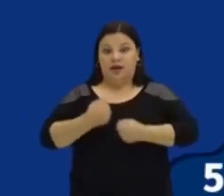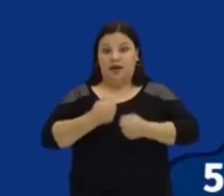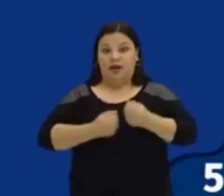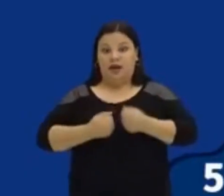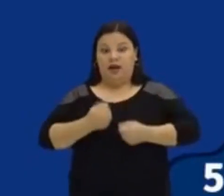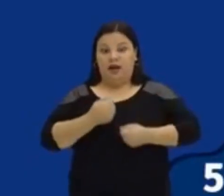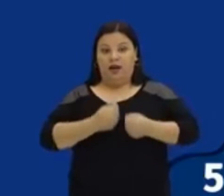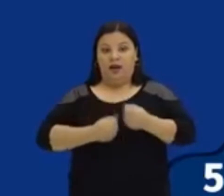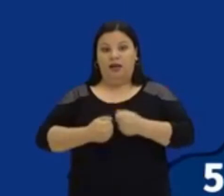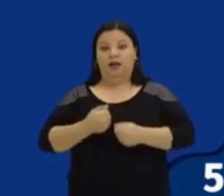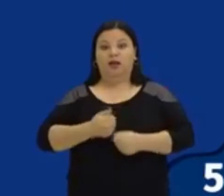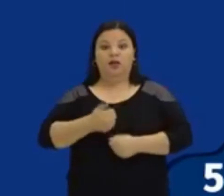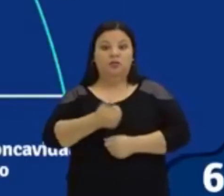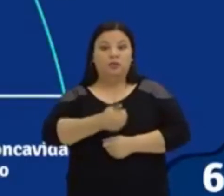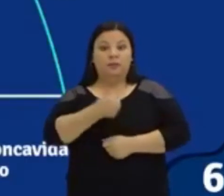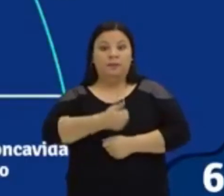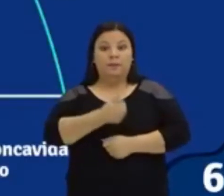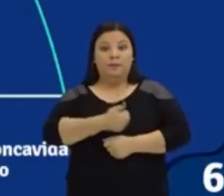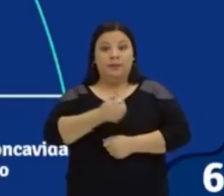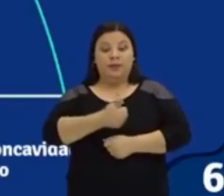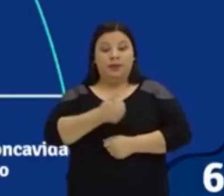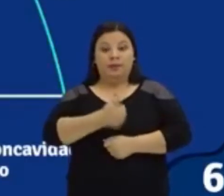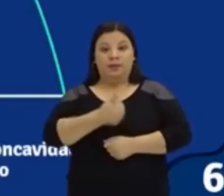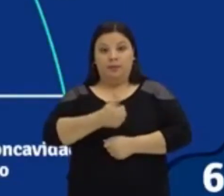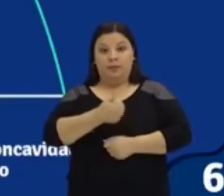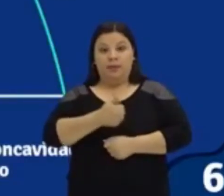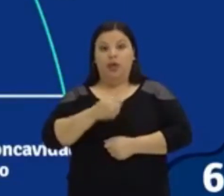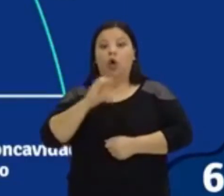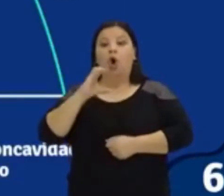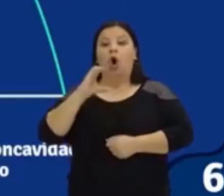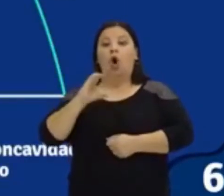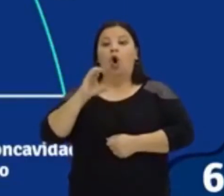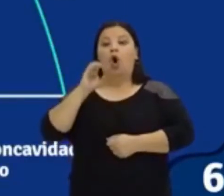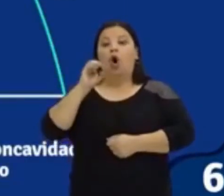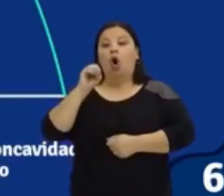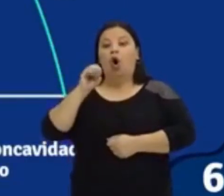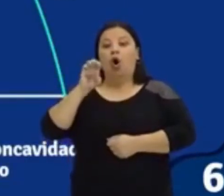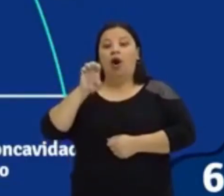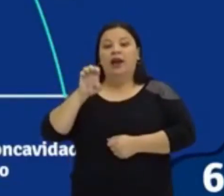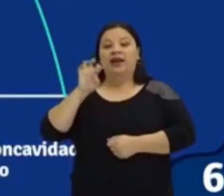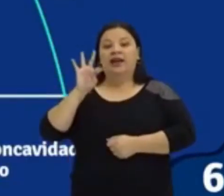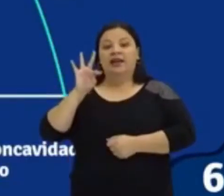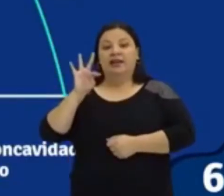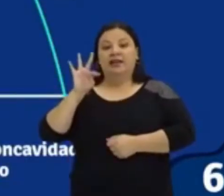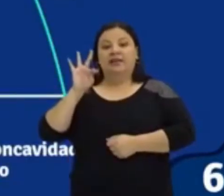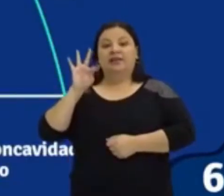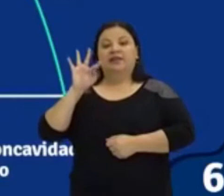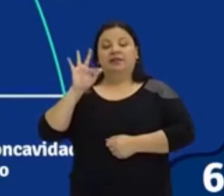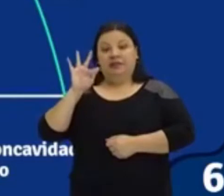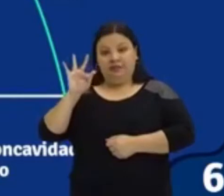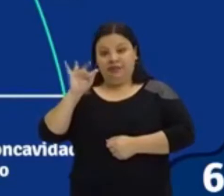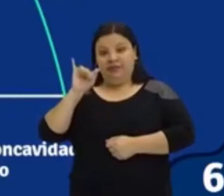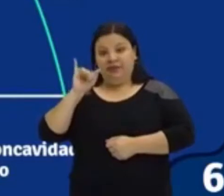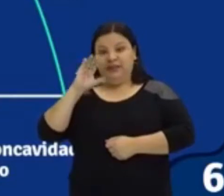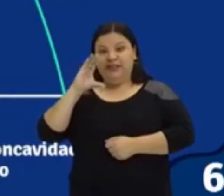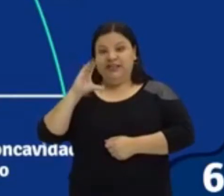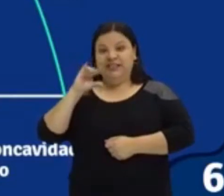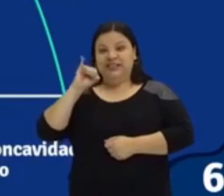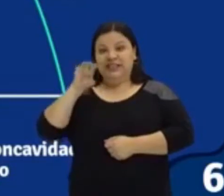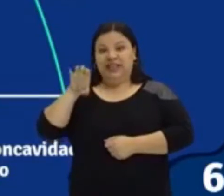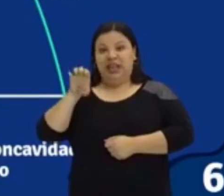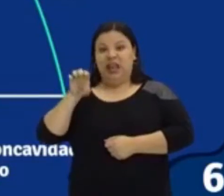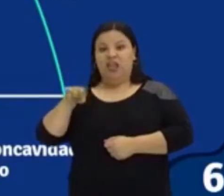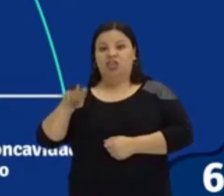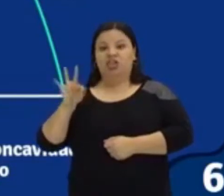o primeiro coeficiente que nós vamos analisar é o coeficiente a, então presta atenção aqui, ó, o coeficiente a,